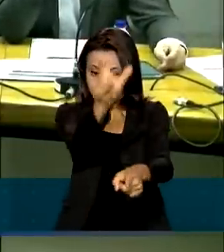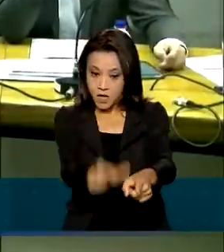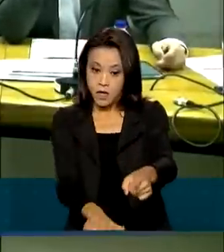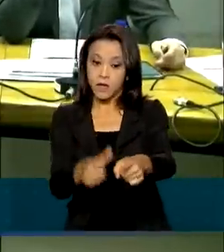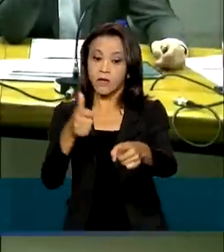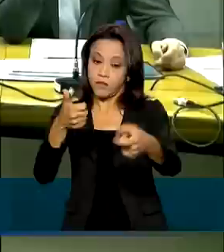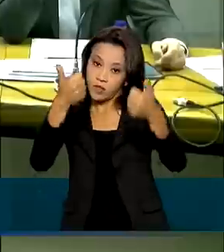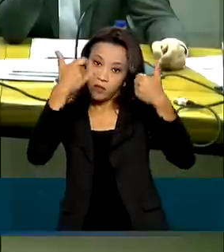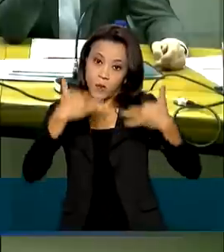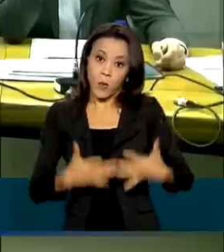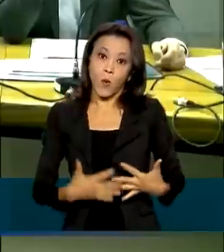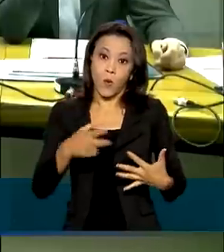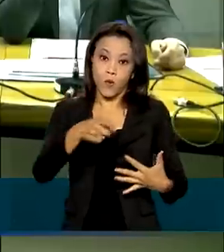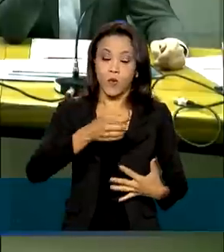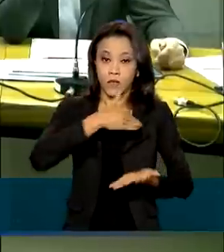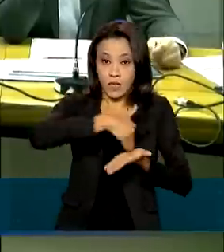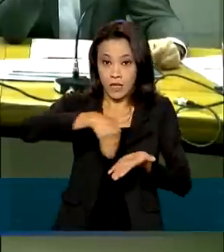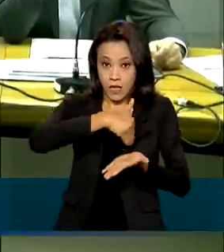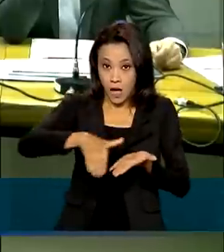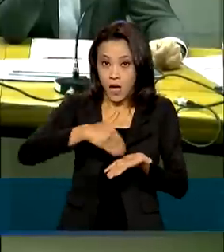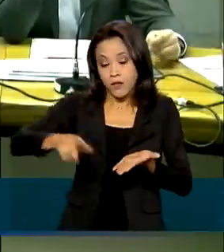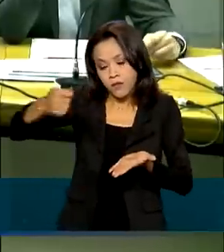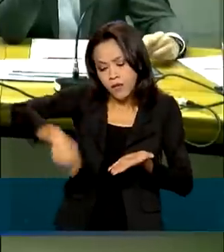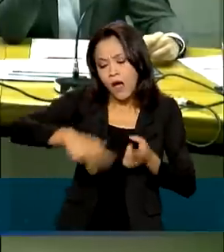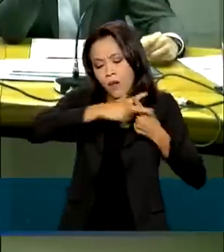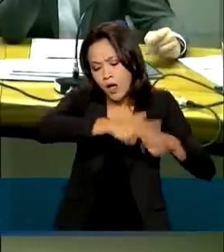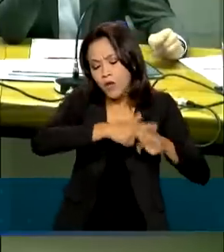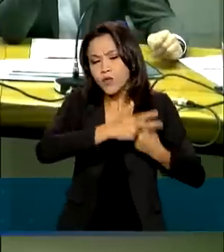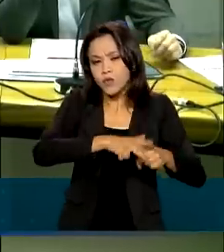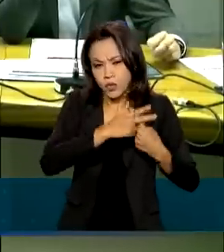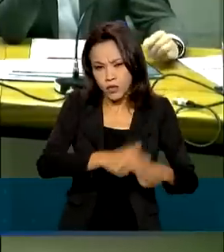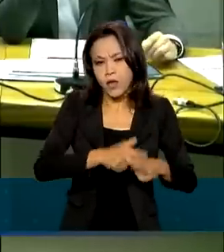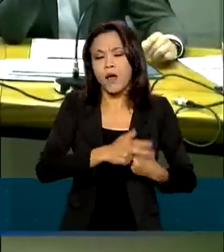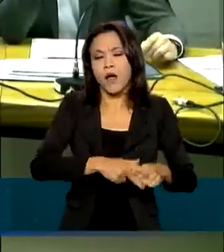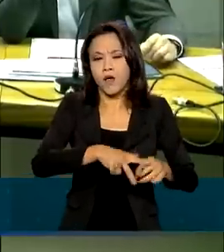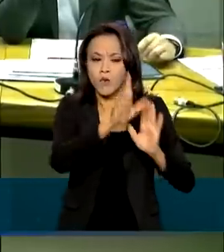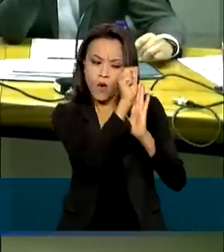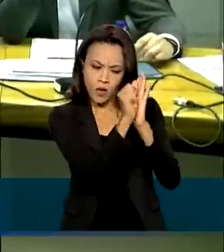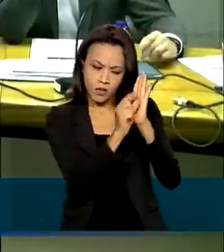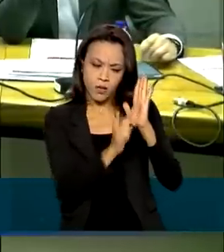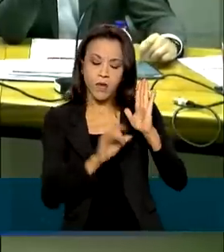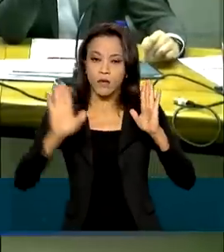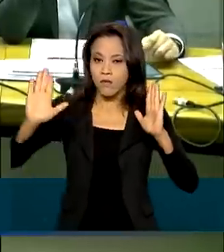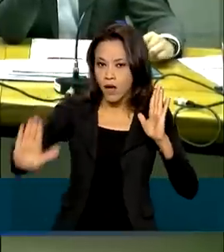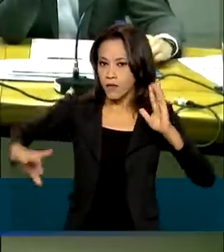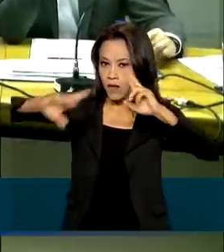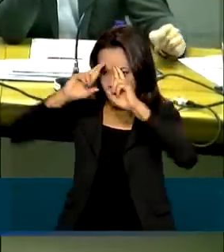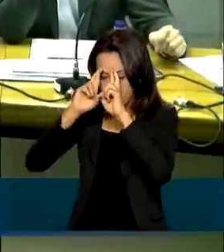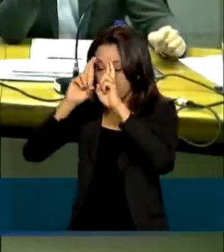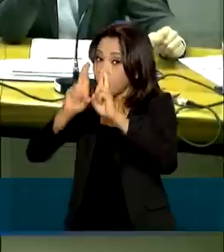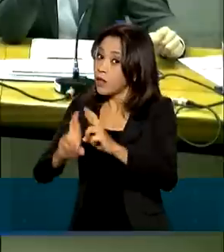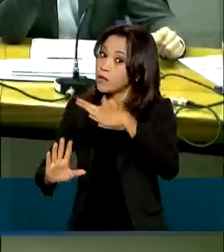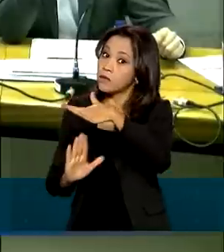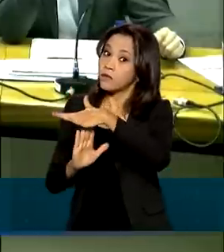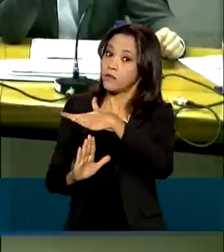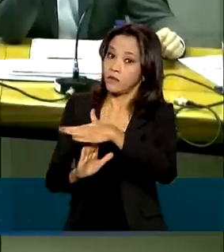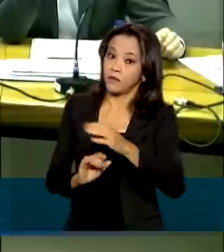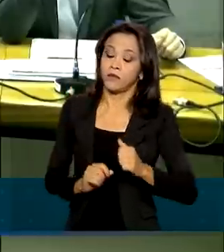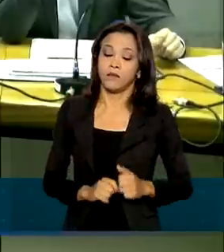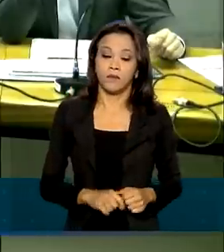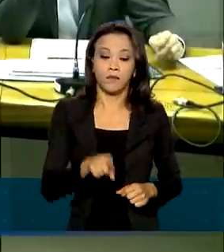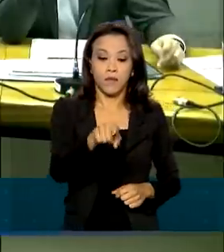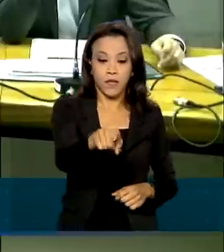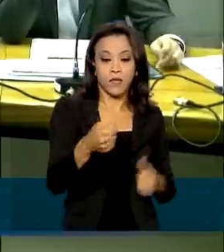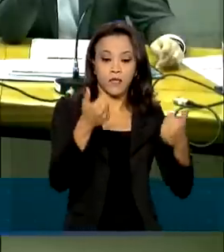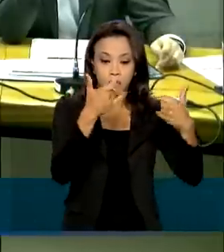afirmou que podem ser feitos ajustes na peça orçamentária, mas respeitando a responsabilidade fiscal. Nós temos